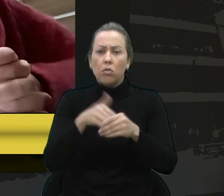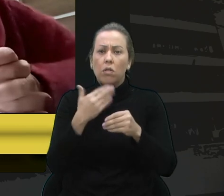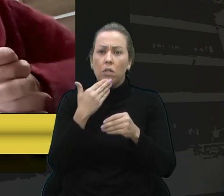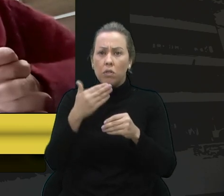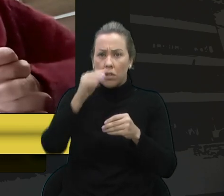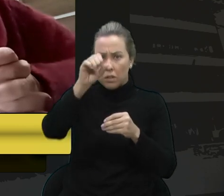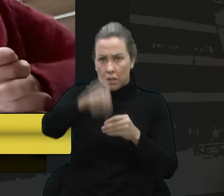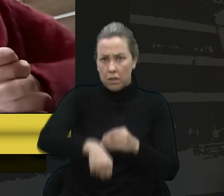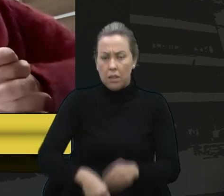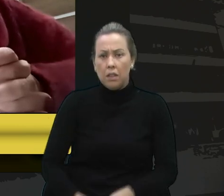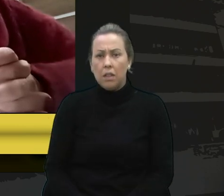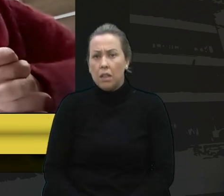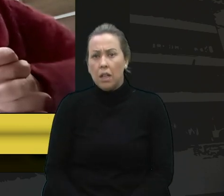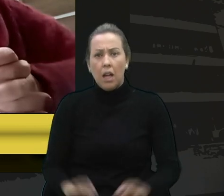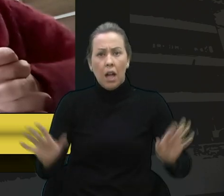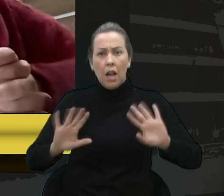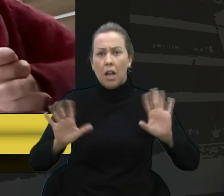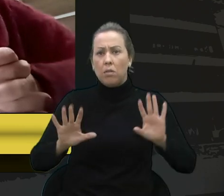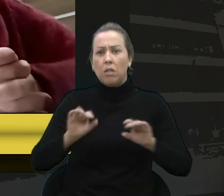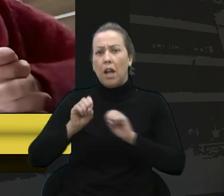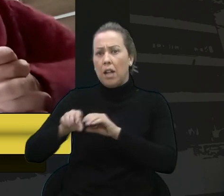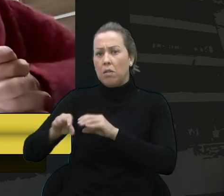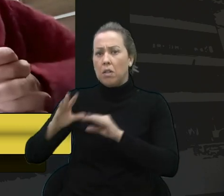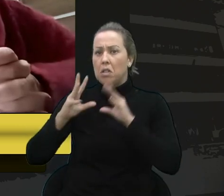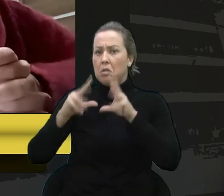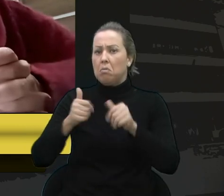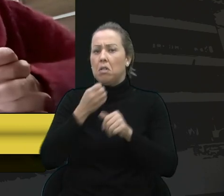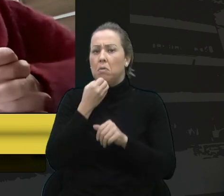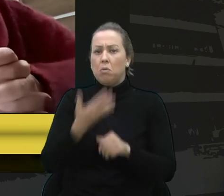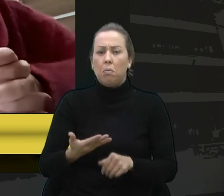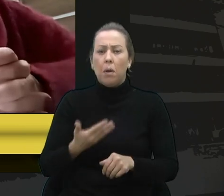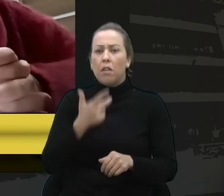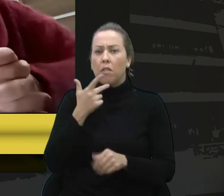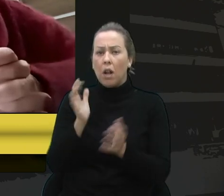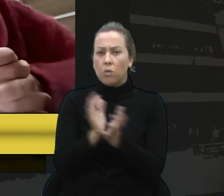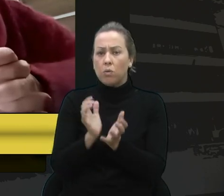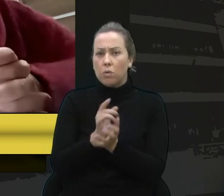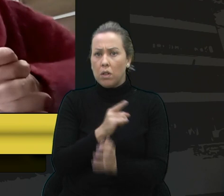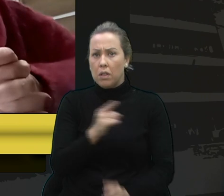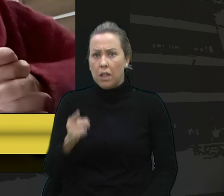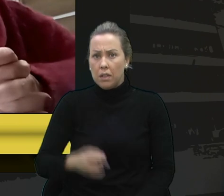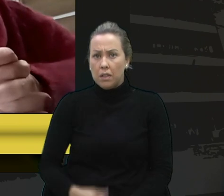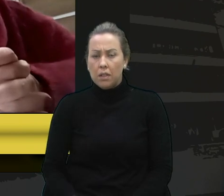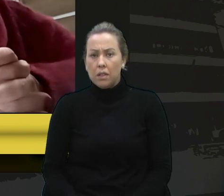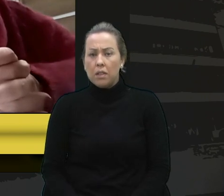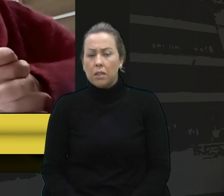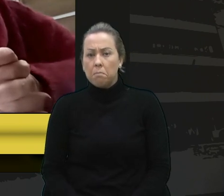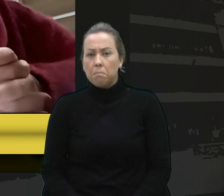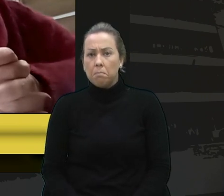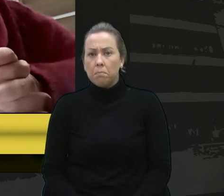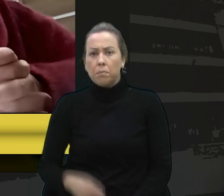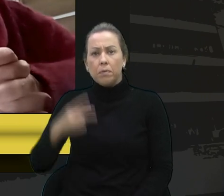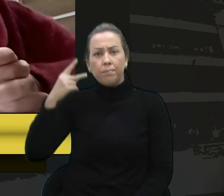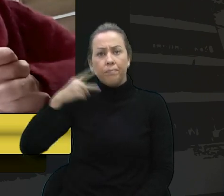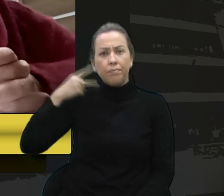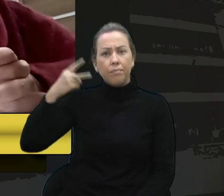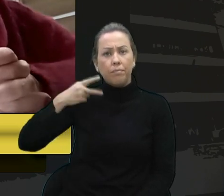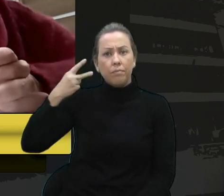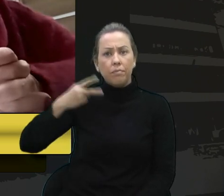que não está tudo bem na educação, não. Então, dizer aos colegas, inclusive para o vereador